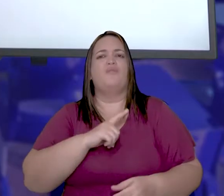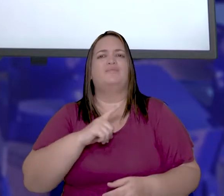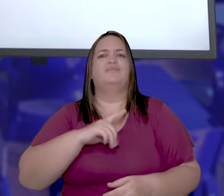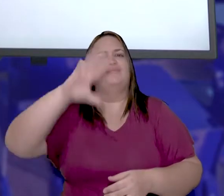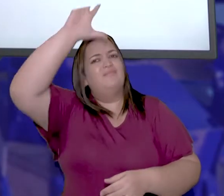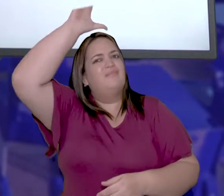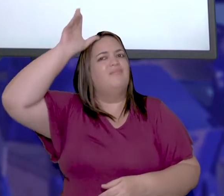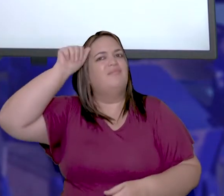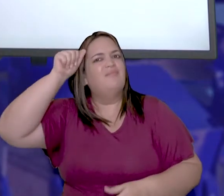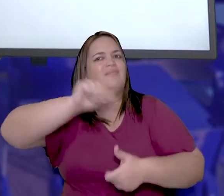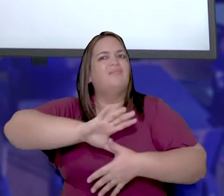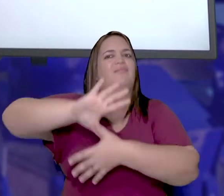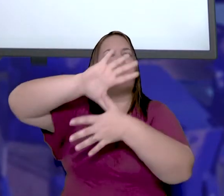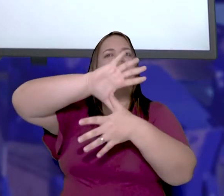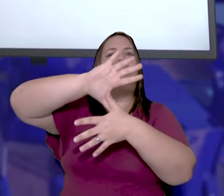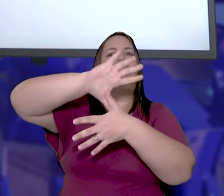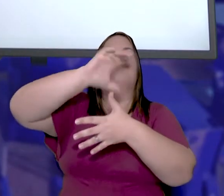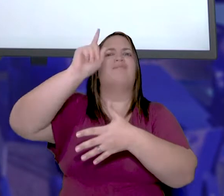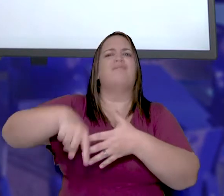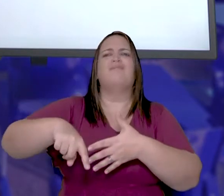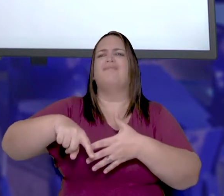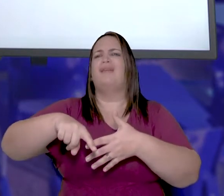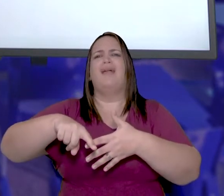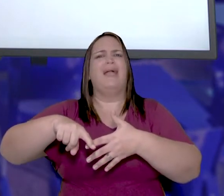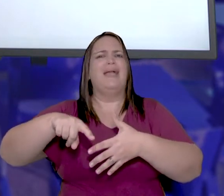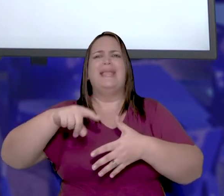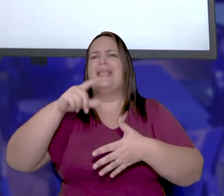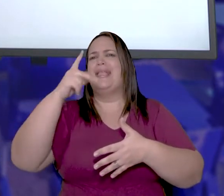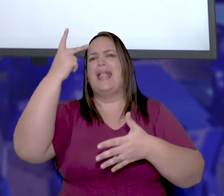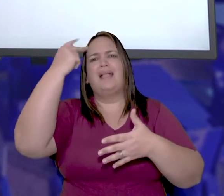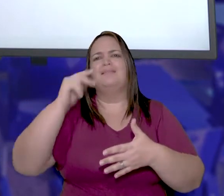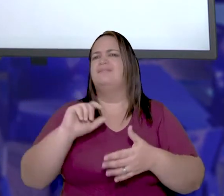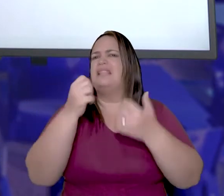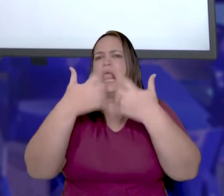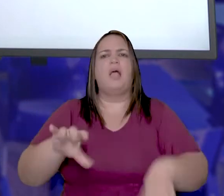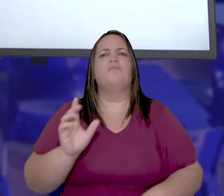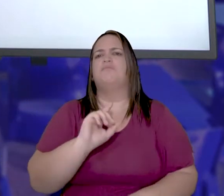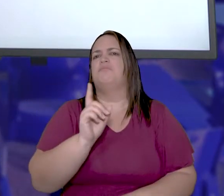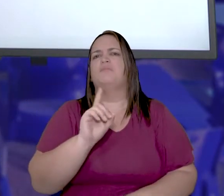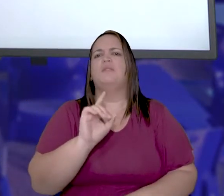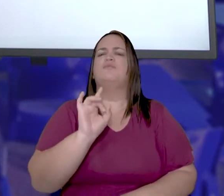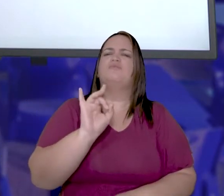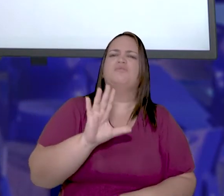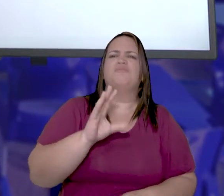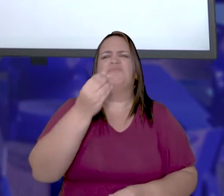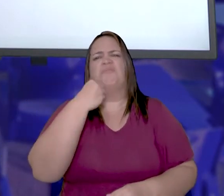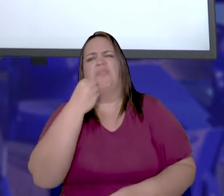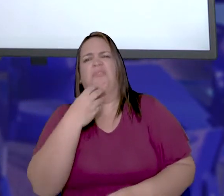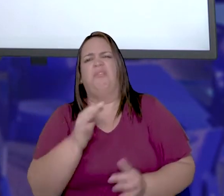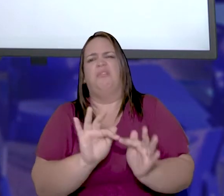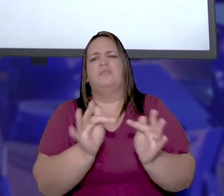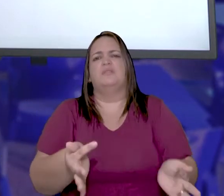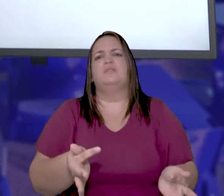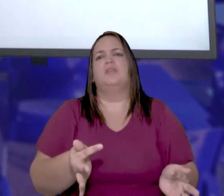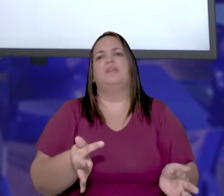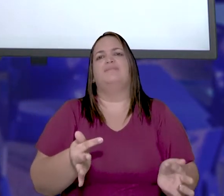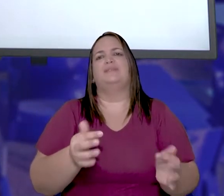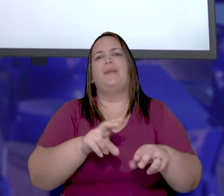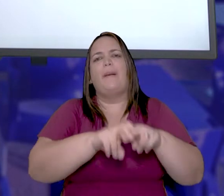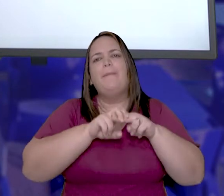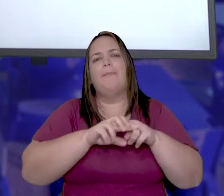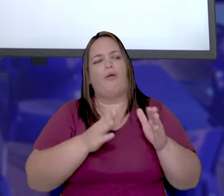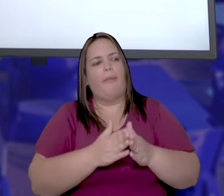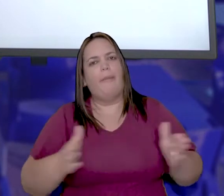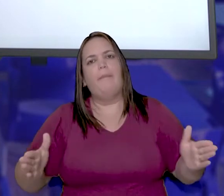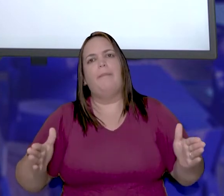as fronteiras e essas presentes aqui no continente africano são fronteiras artificiais